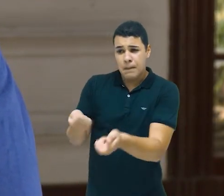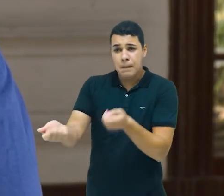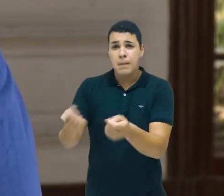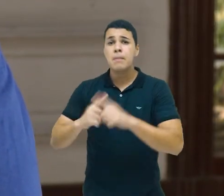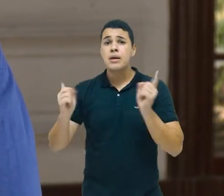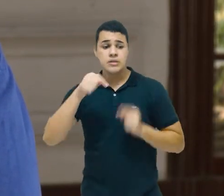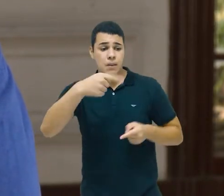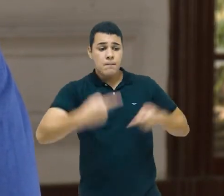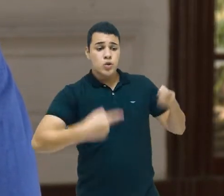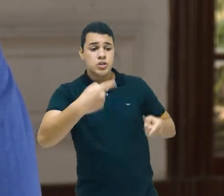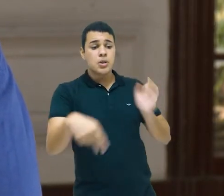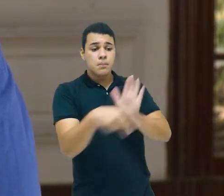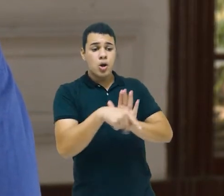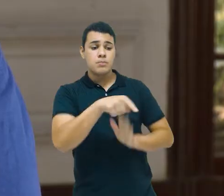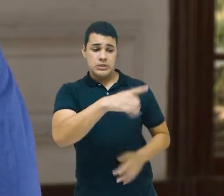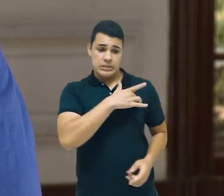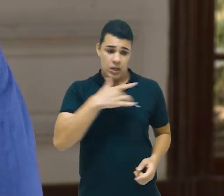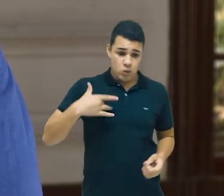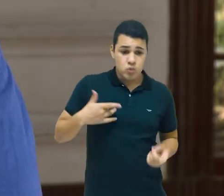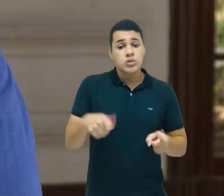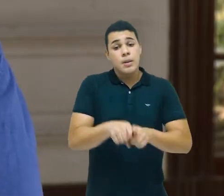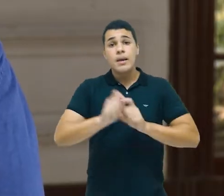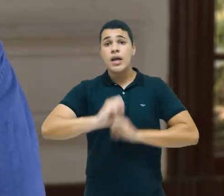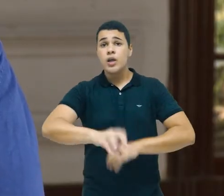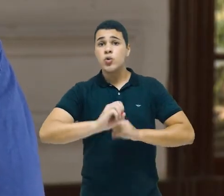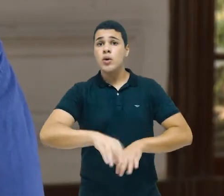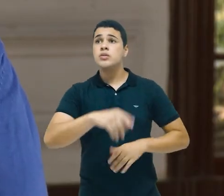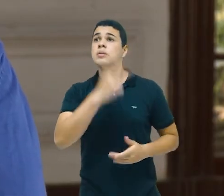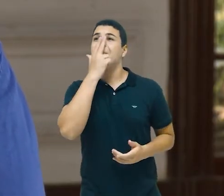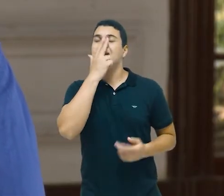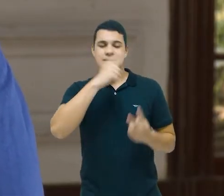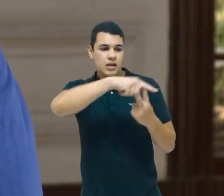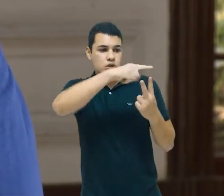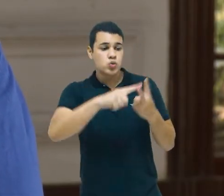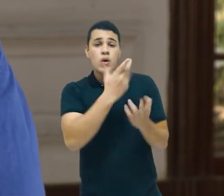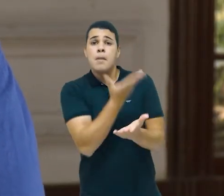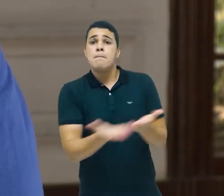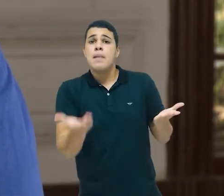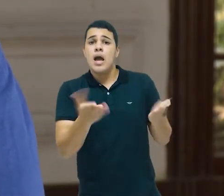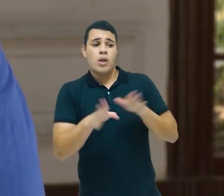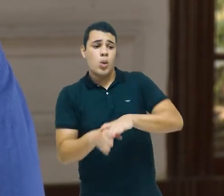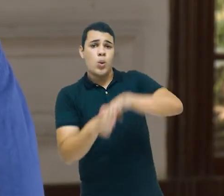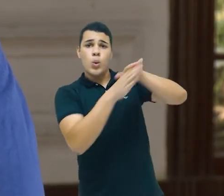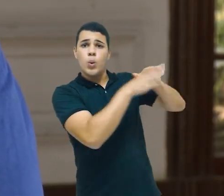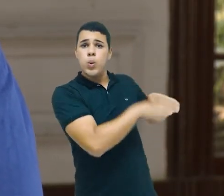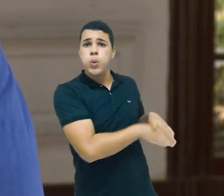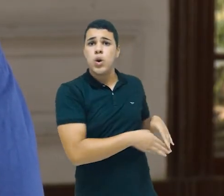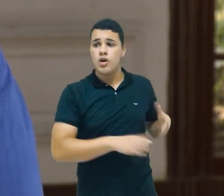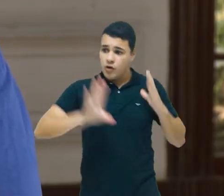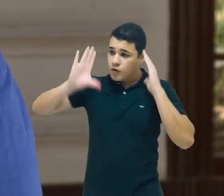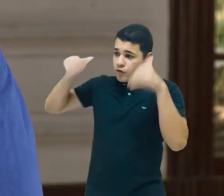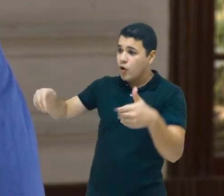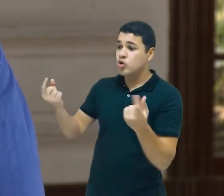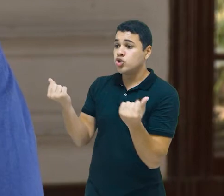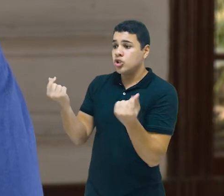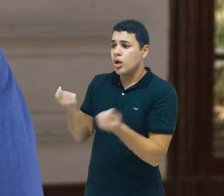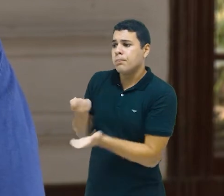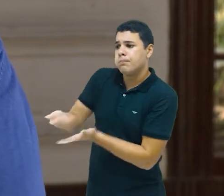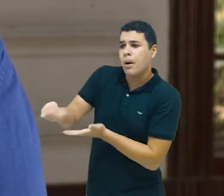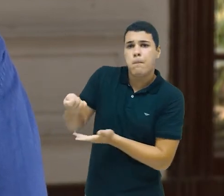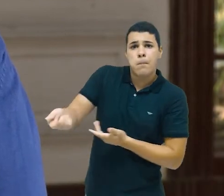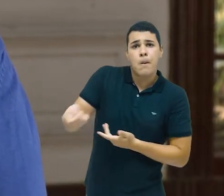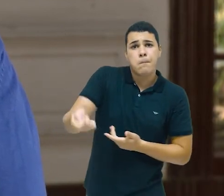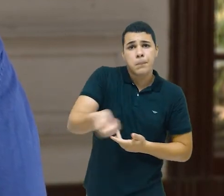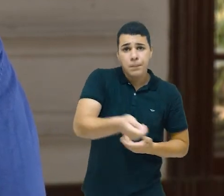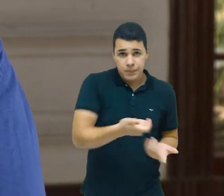universalizantes, tanto de saúde quanto de educação, perdem. Elas perdem, não é? O que está acontecendo hoje no Brasil?